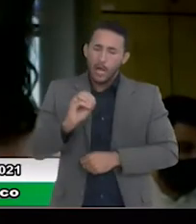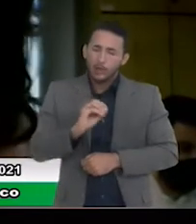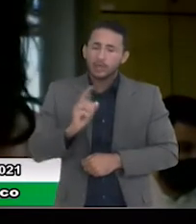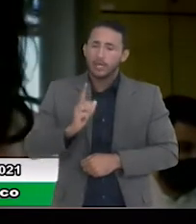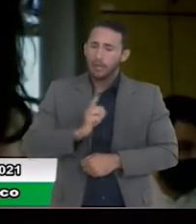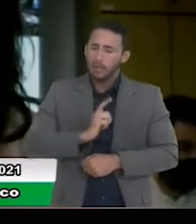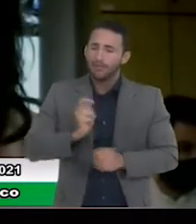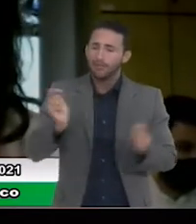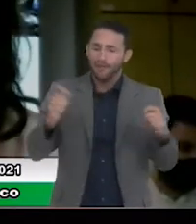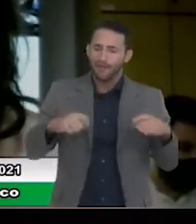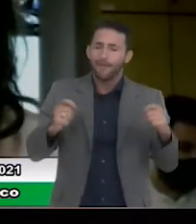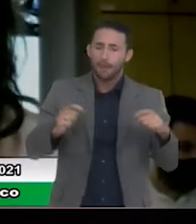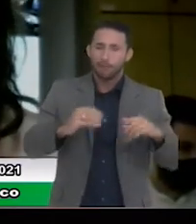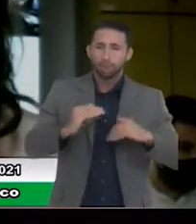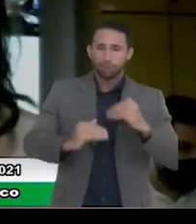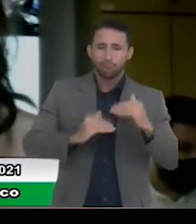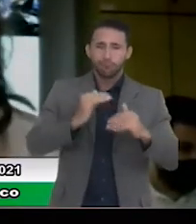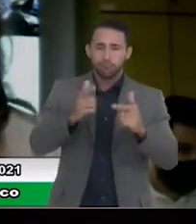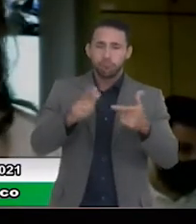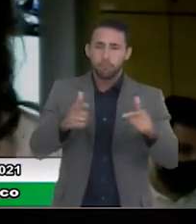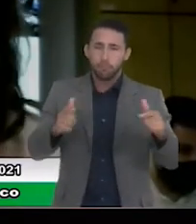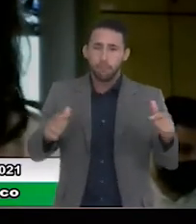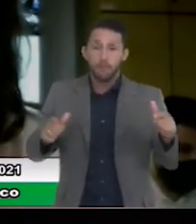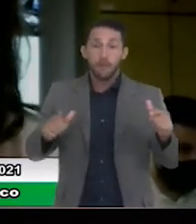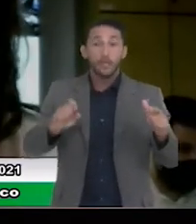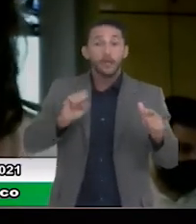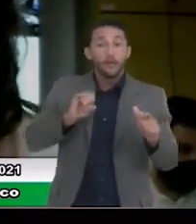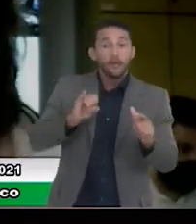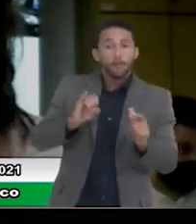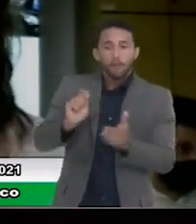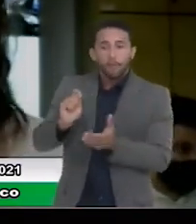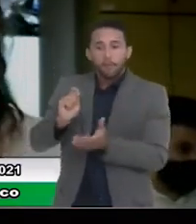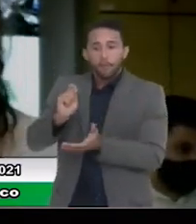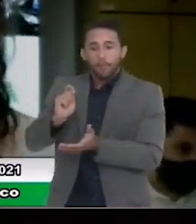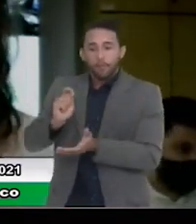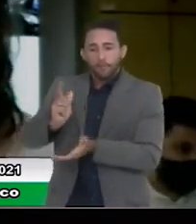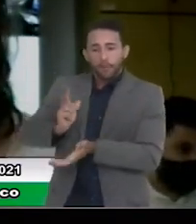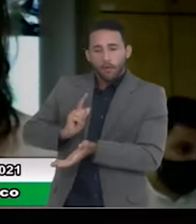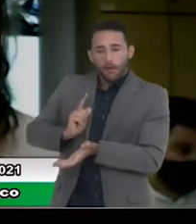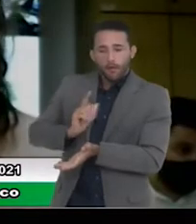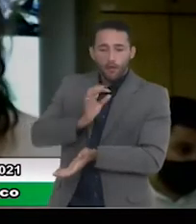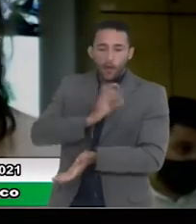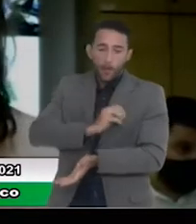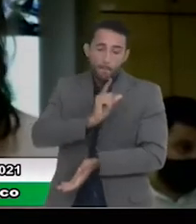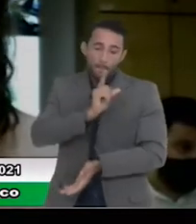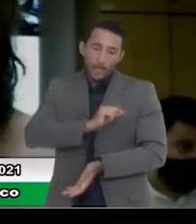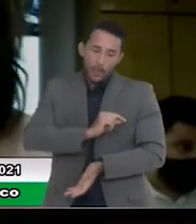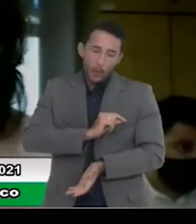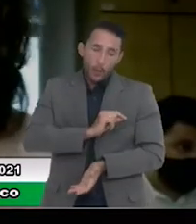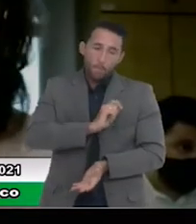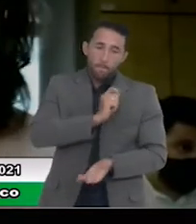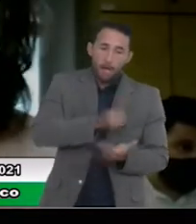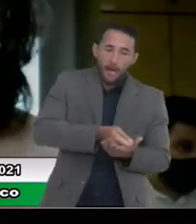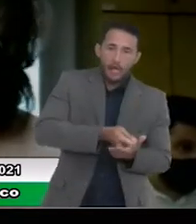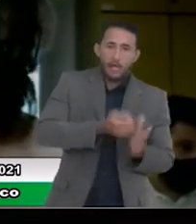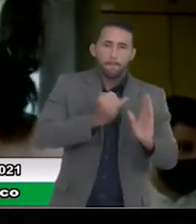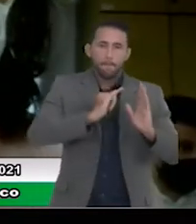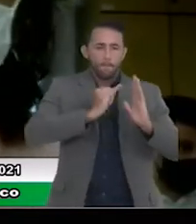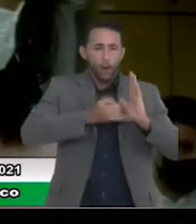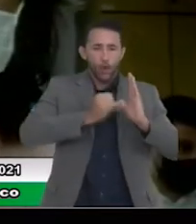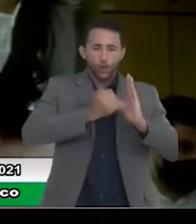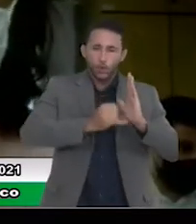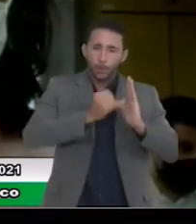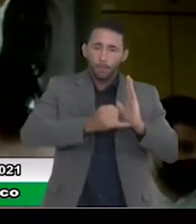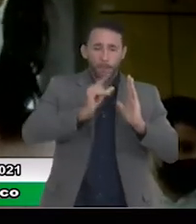de forma justa, para que quem recebe menos, pague menos impostos, e quem recebe mais, pague os impostos devidamente, para que a gente tenha